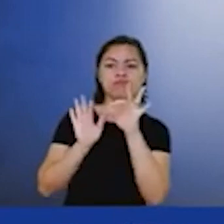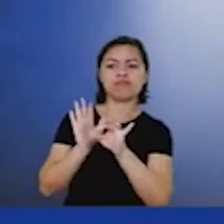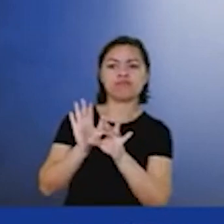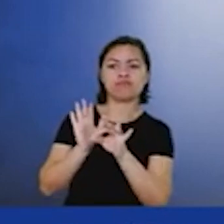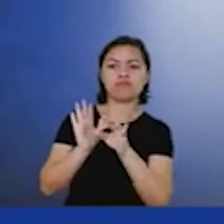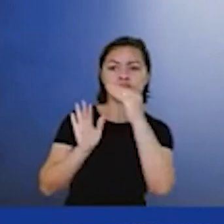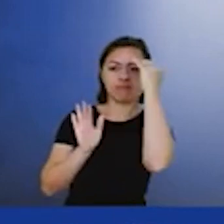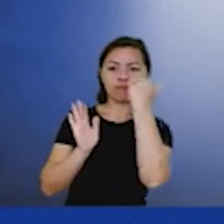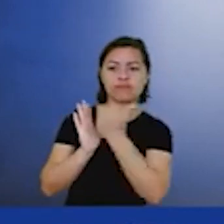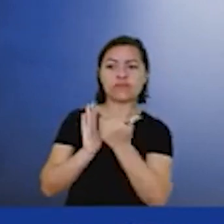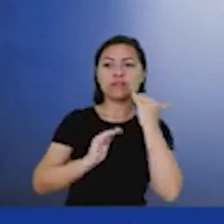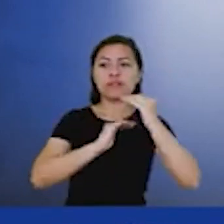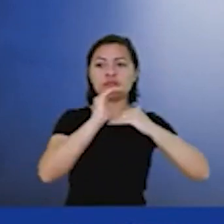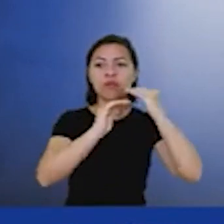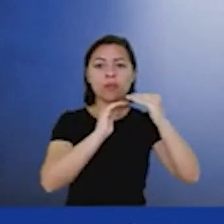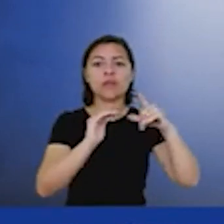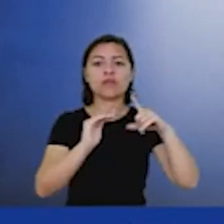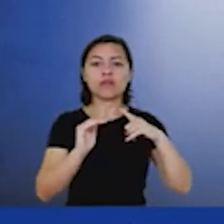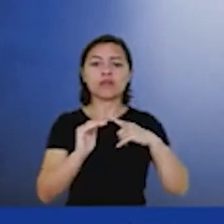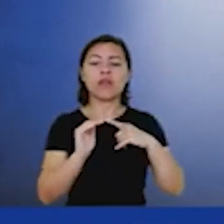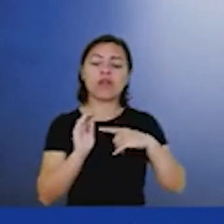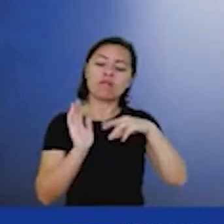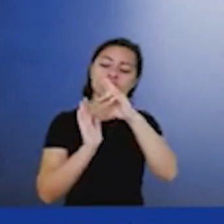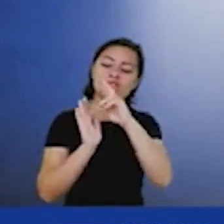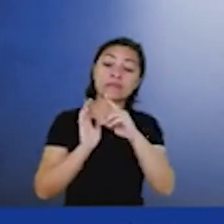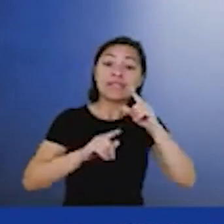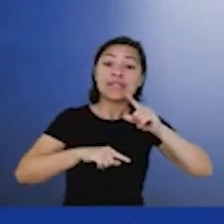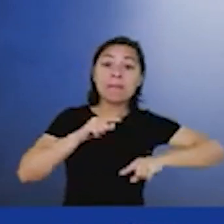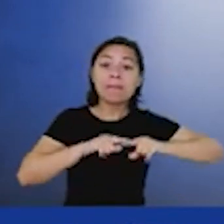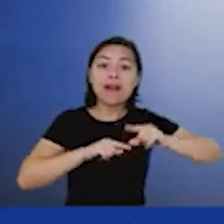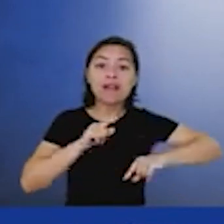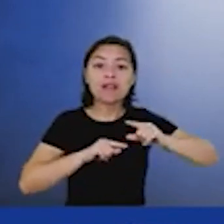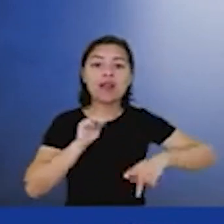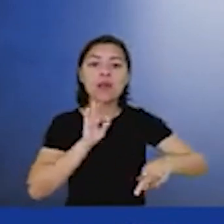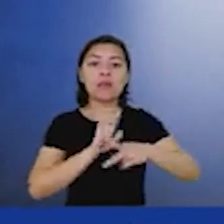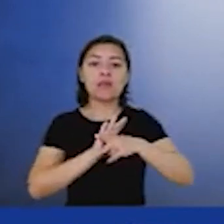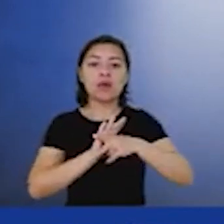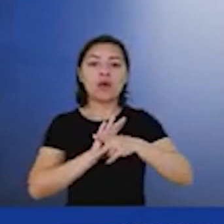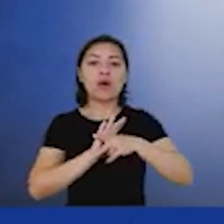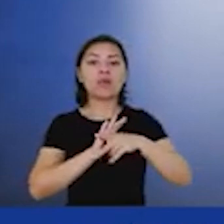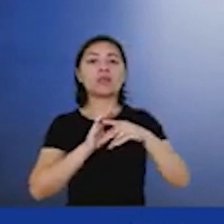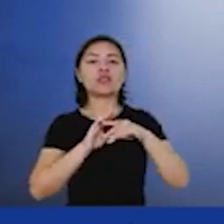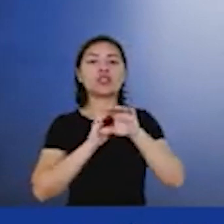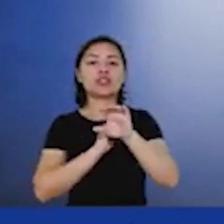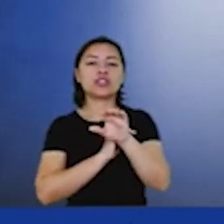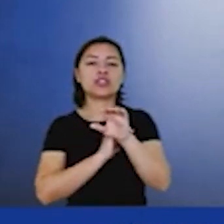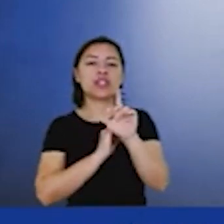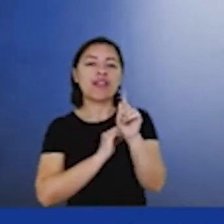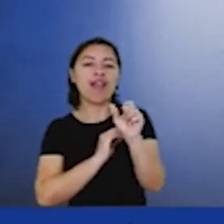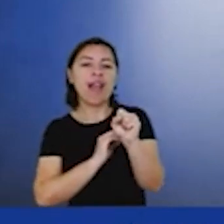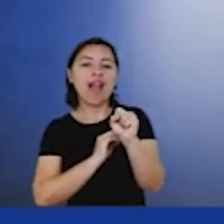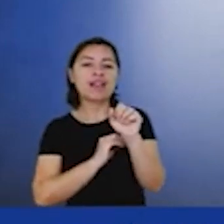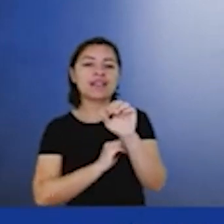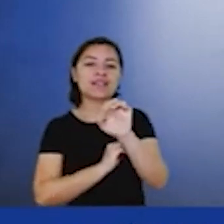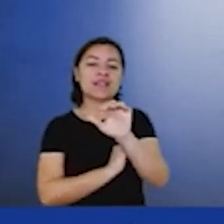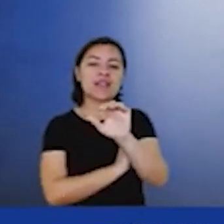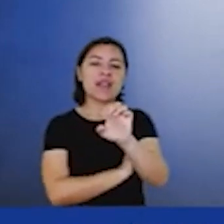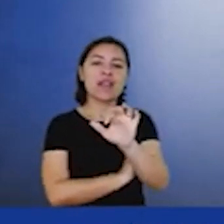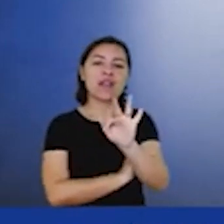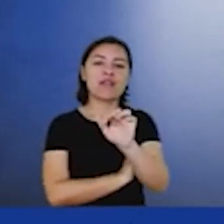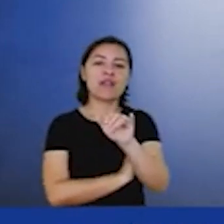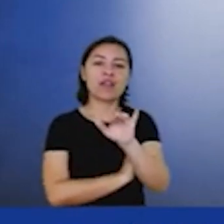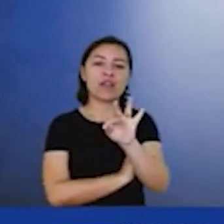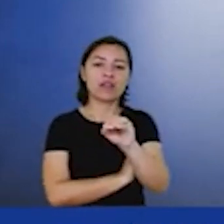instrumentos regulatórios para mitigação e compensação de emissões de gás e efeitos dufo e nesse trabalho tem sido muito